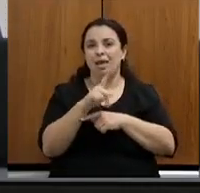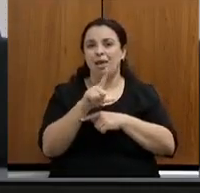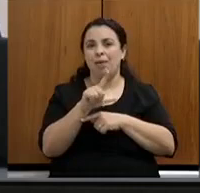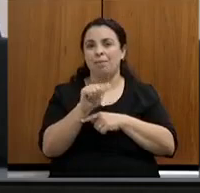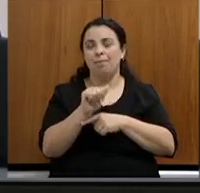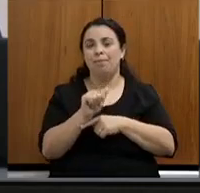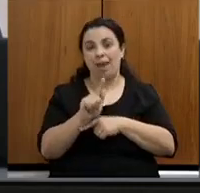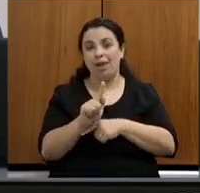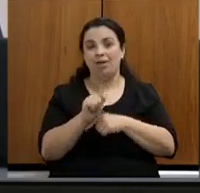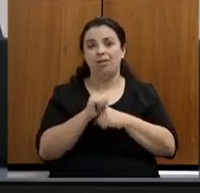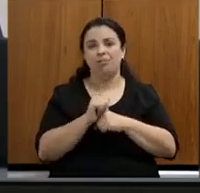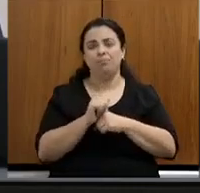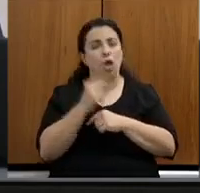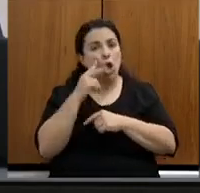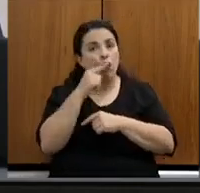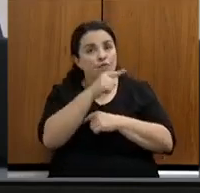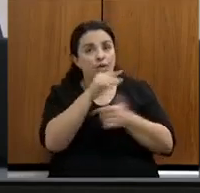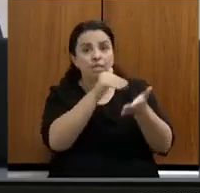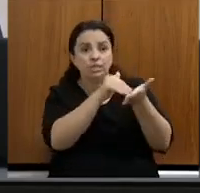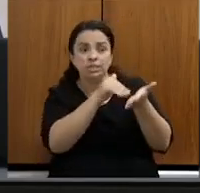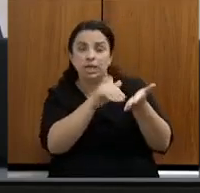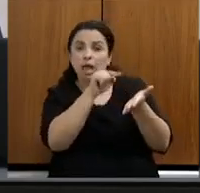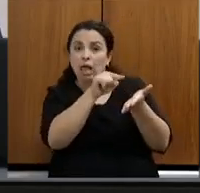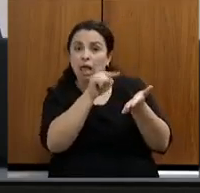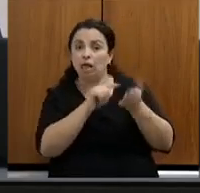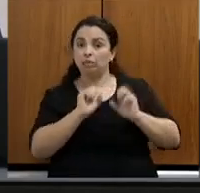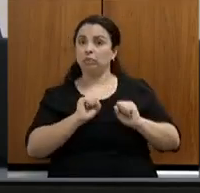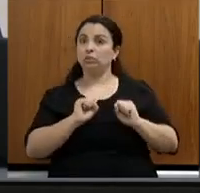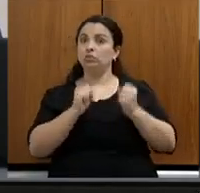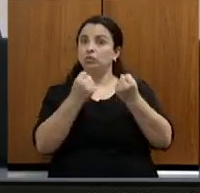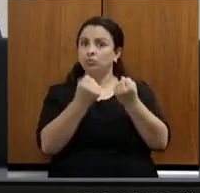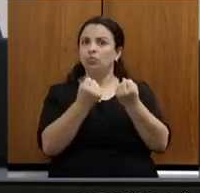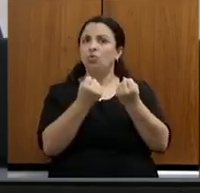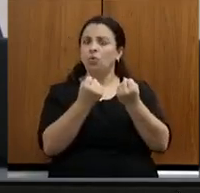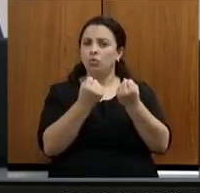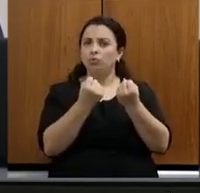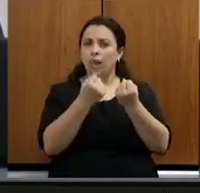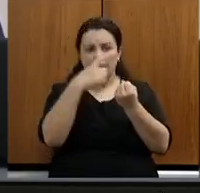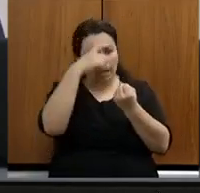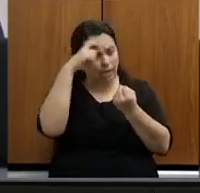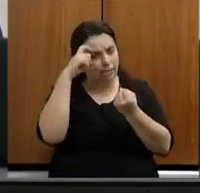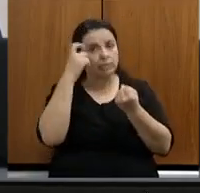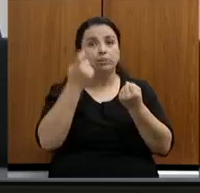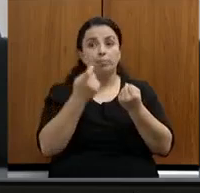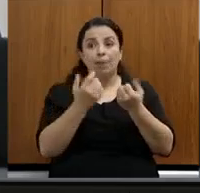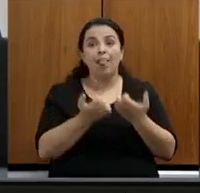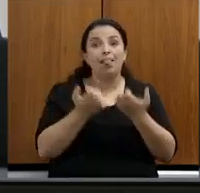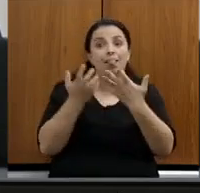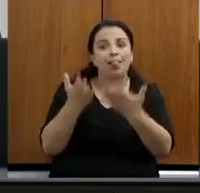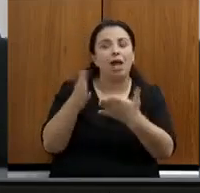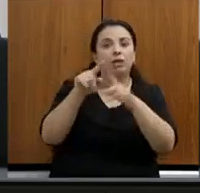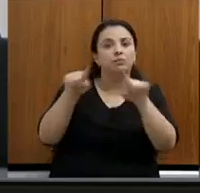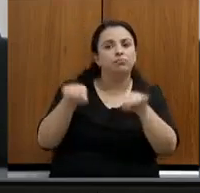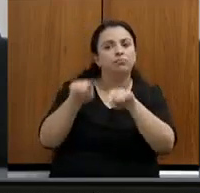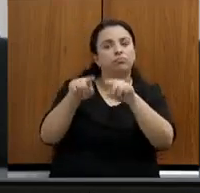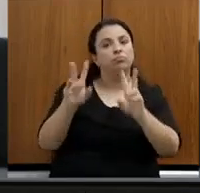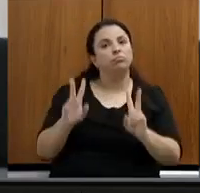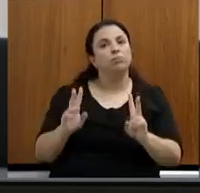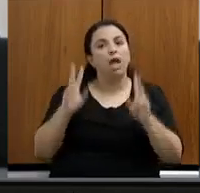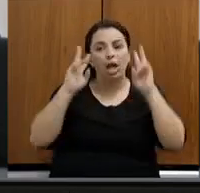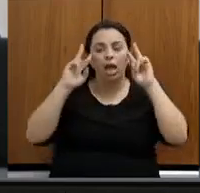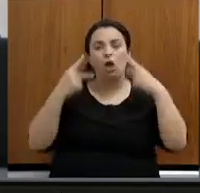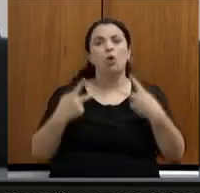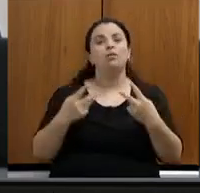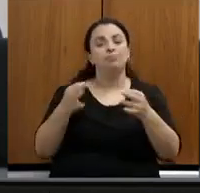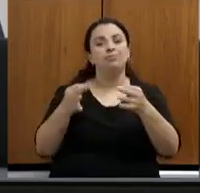secretária Marília, um esforço sobrenatural para trazer esse reconhecimento. Eu tenho certeza que nenhum outro